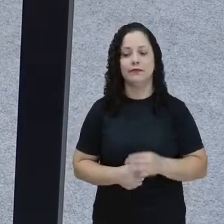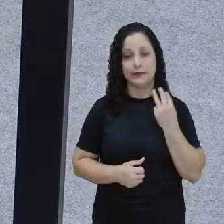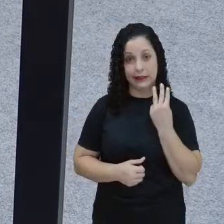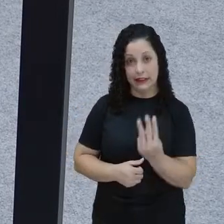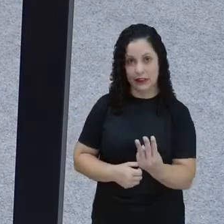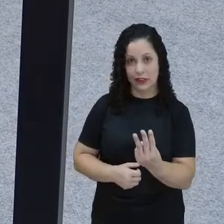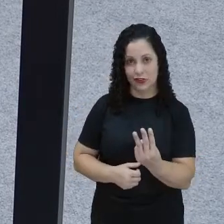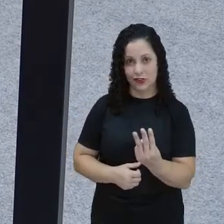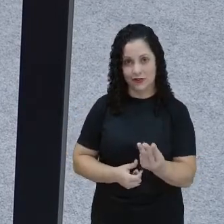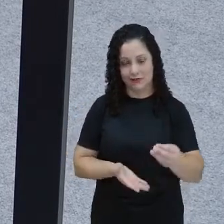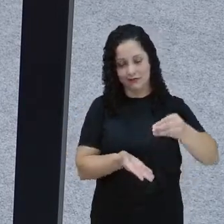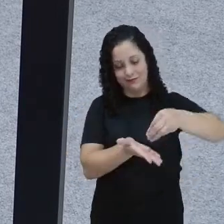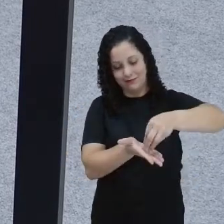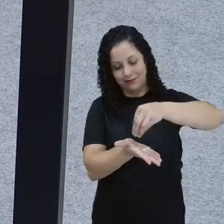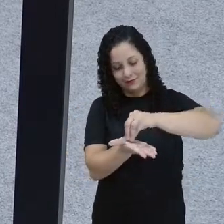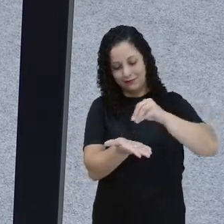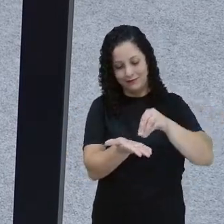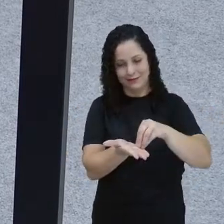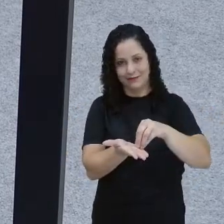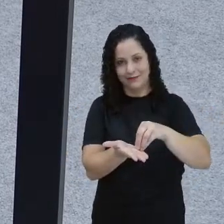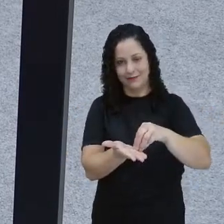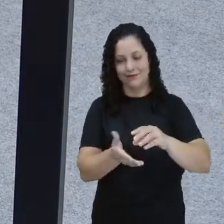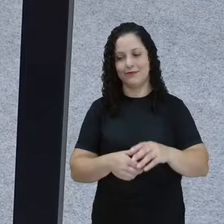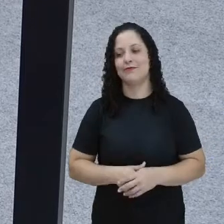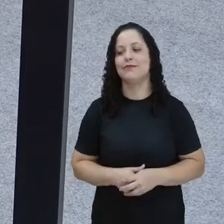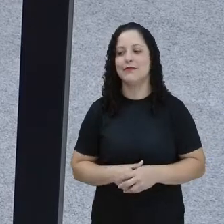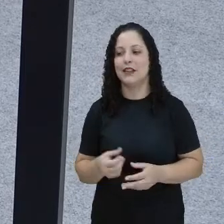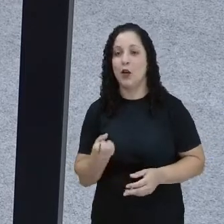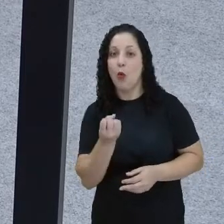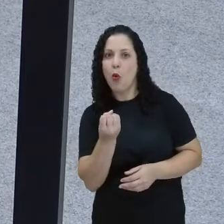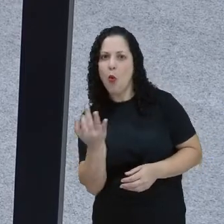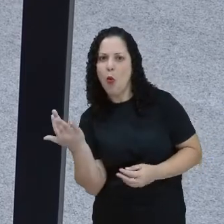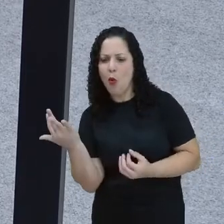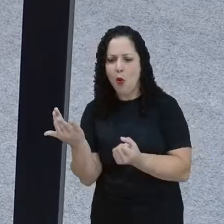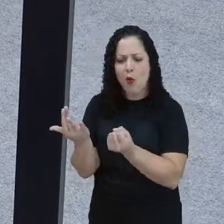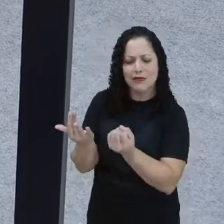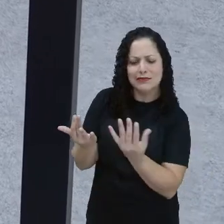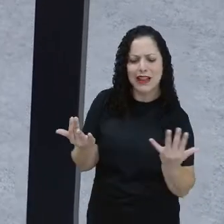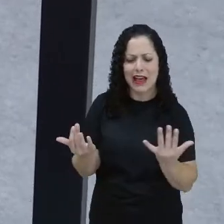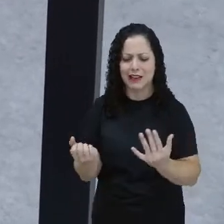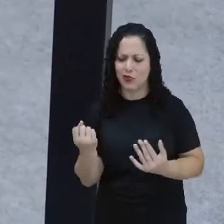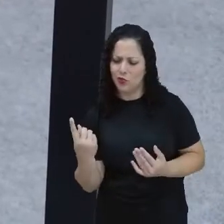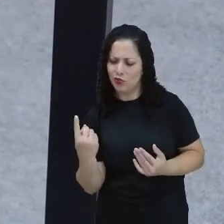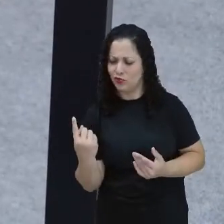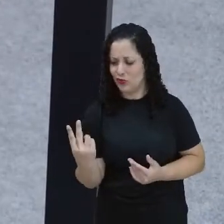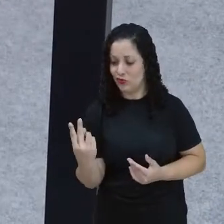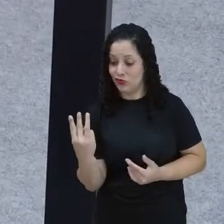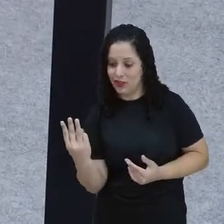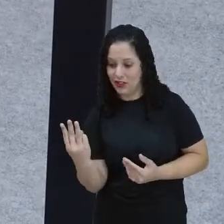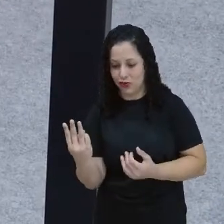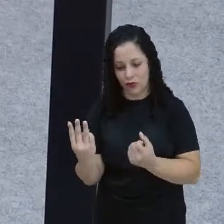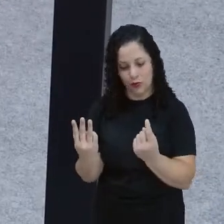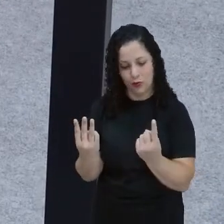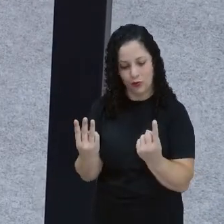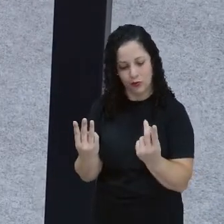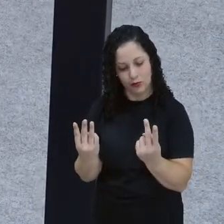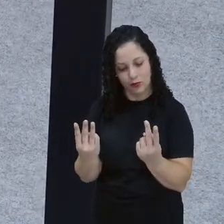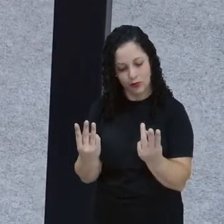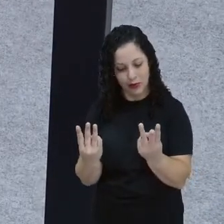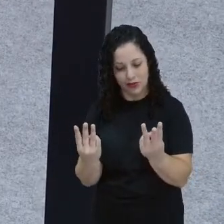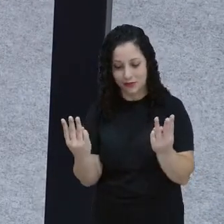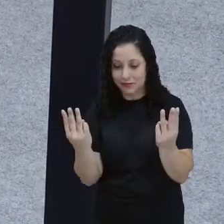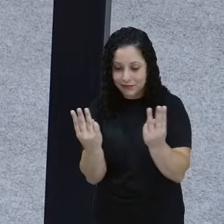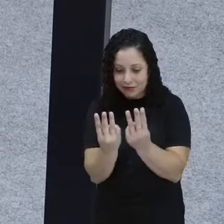Três. E aí, ó, a gente conta para descobrir, Um, dois, três, quatro,